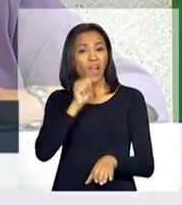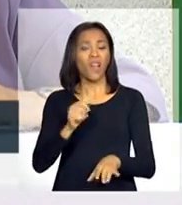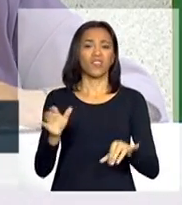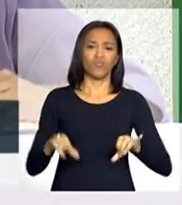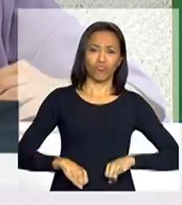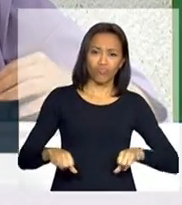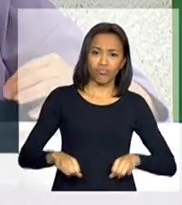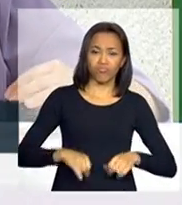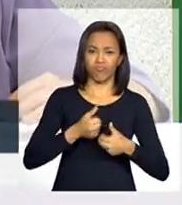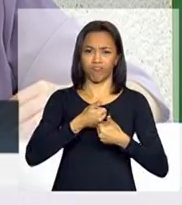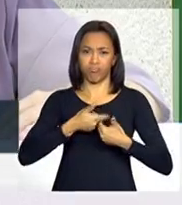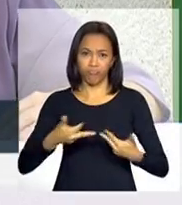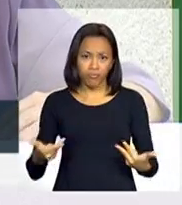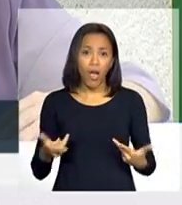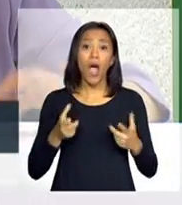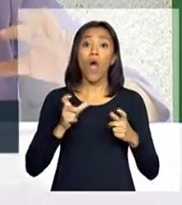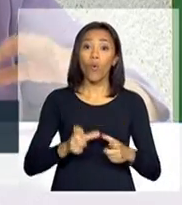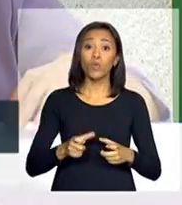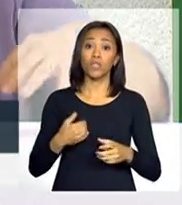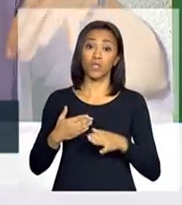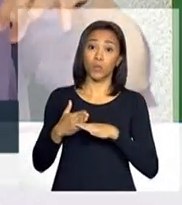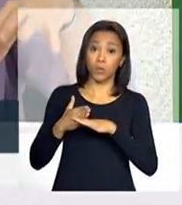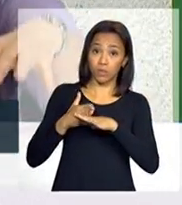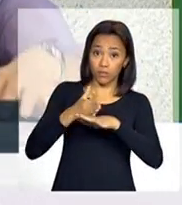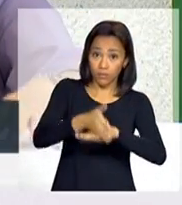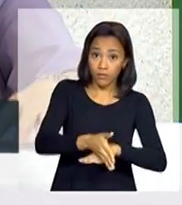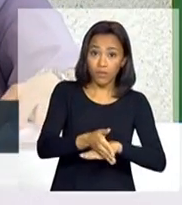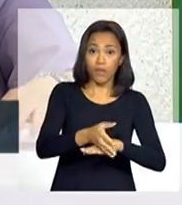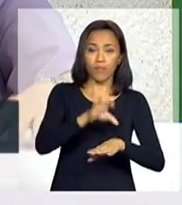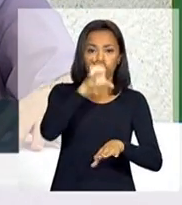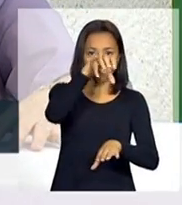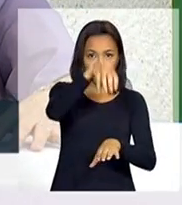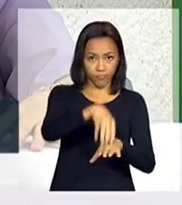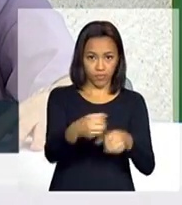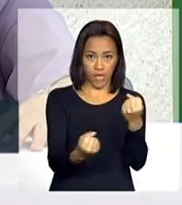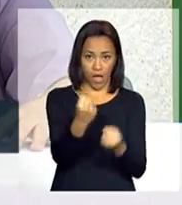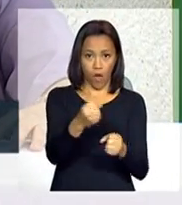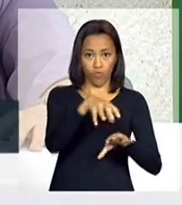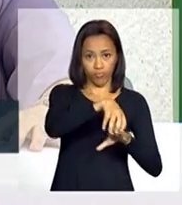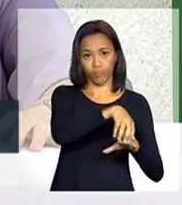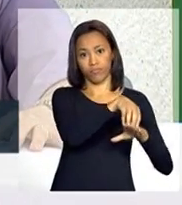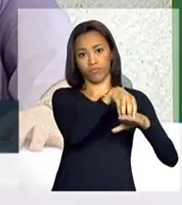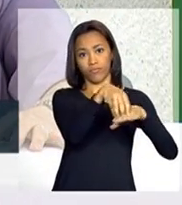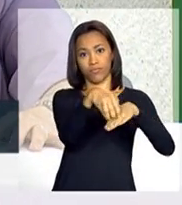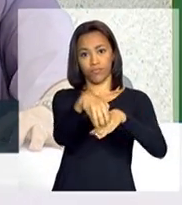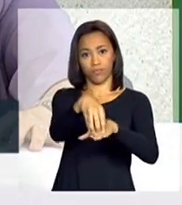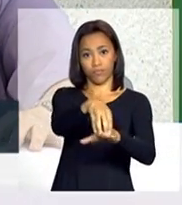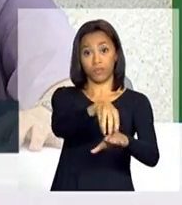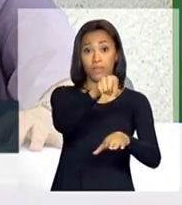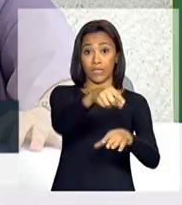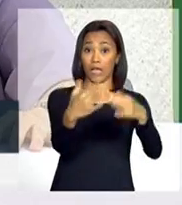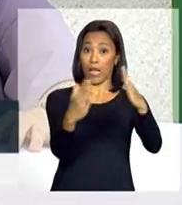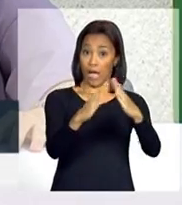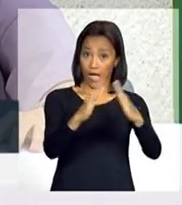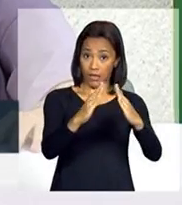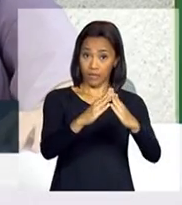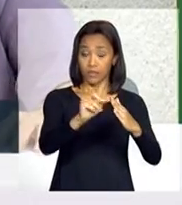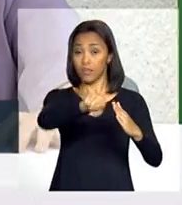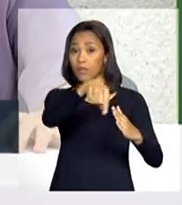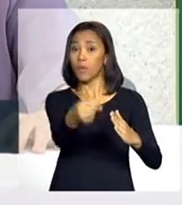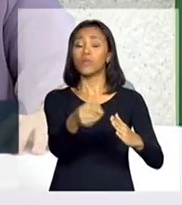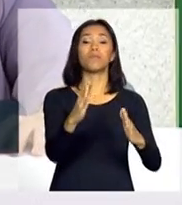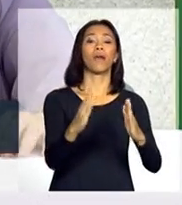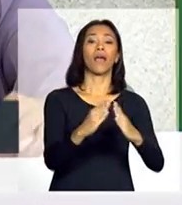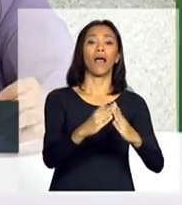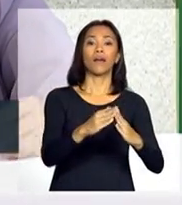de onde elas deram entrada, para a Casa da Mulher Brasileira e da Casa para